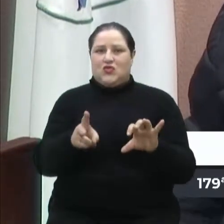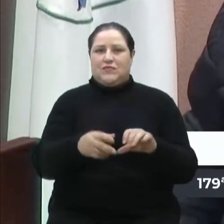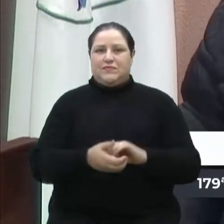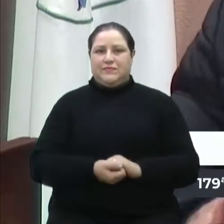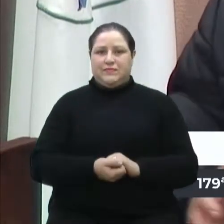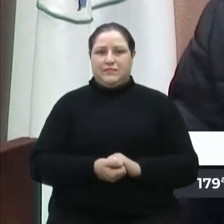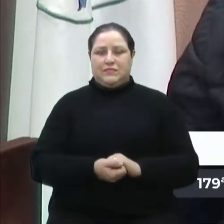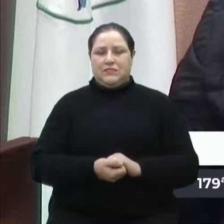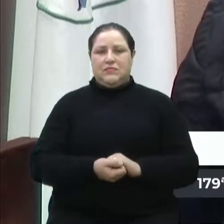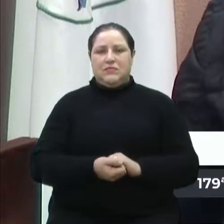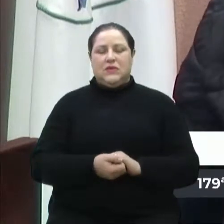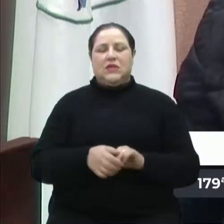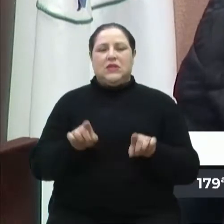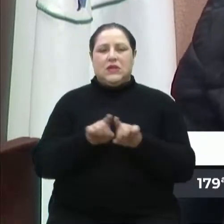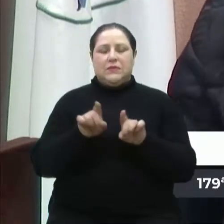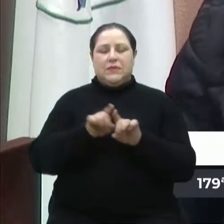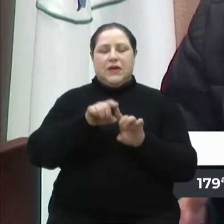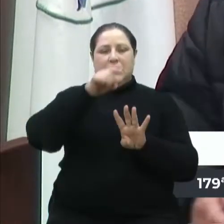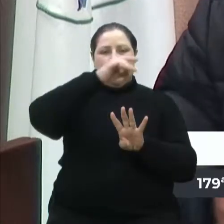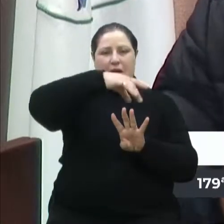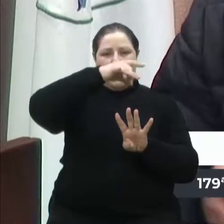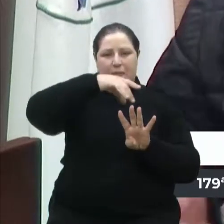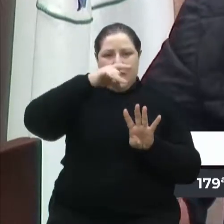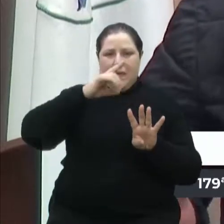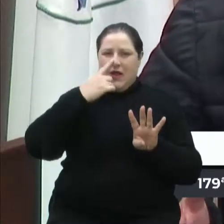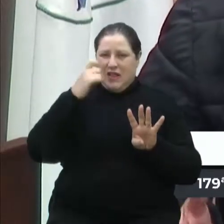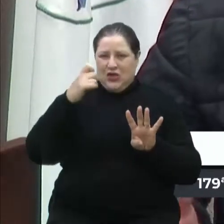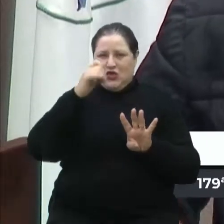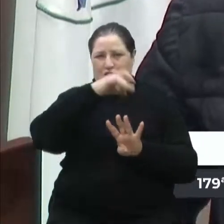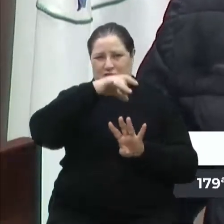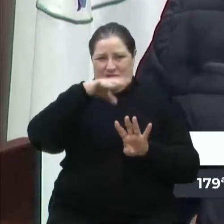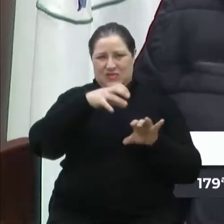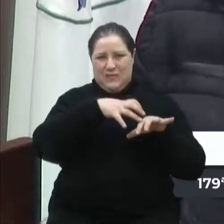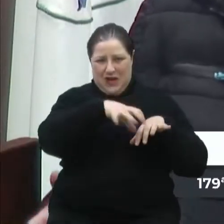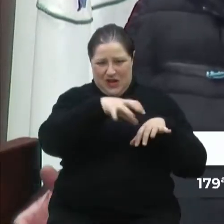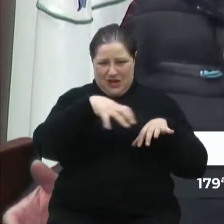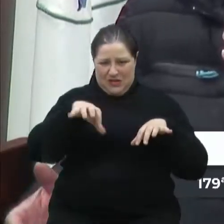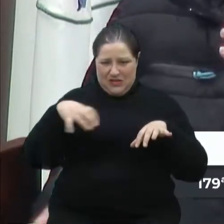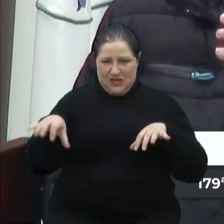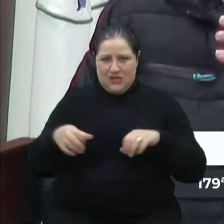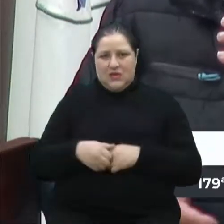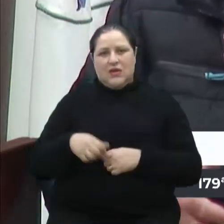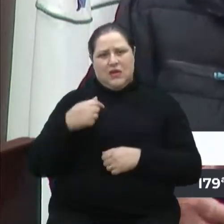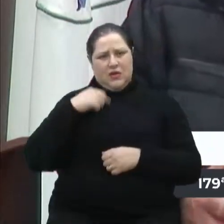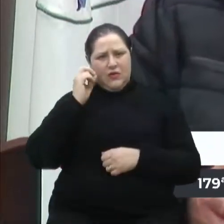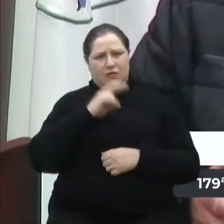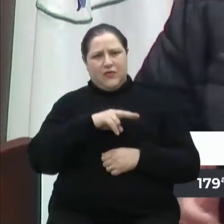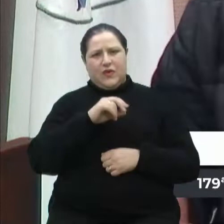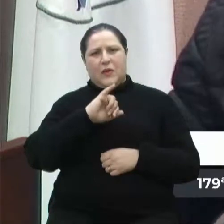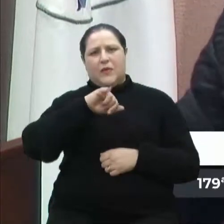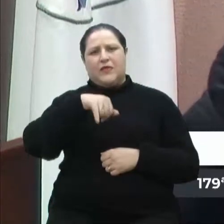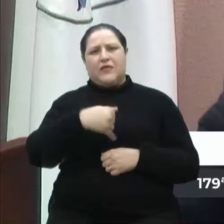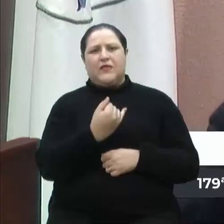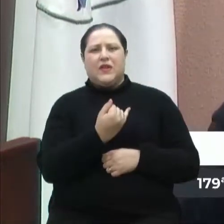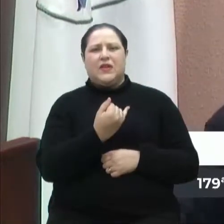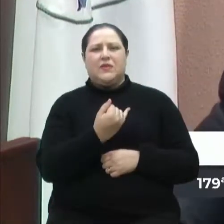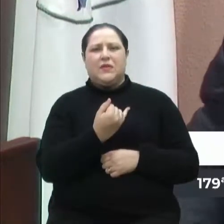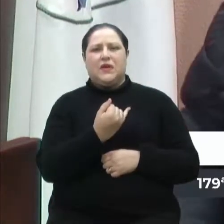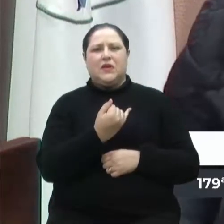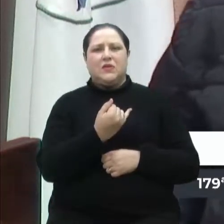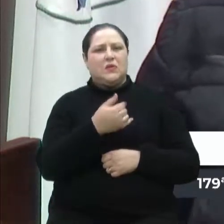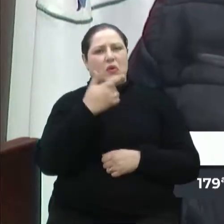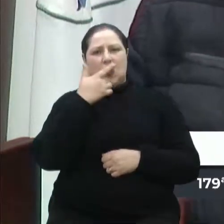O lixo seletivo, eu tenho verificado que o aproveitamento não chega a 40%.